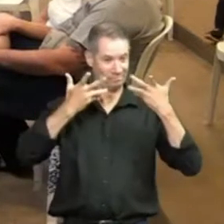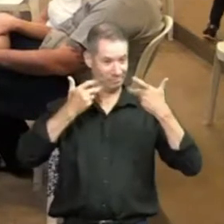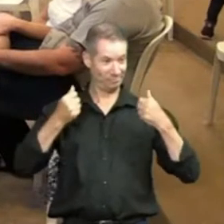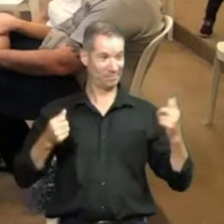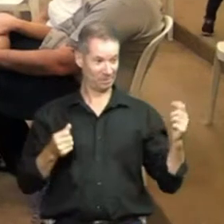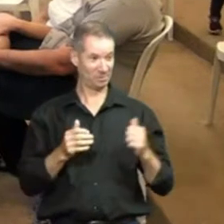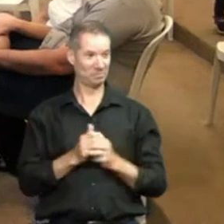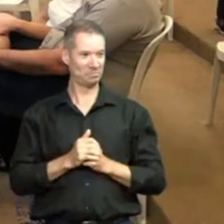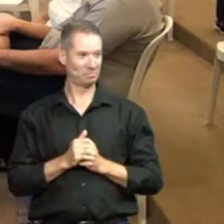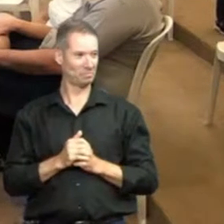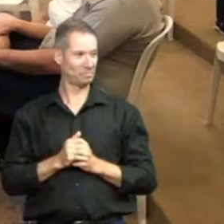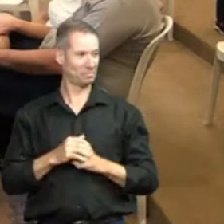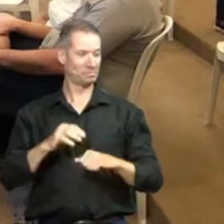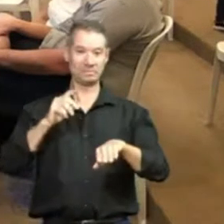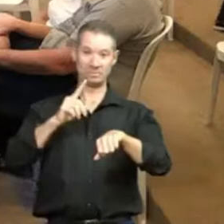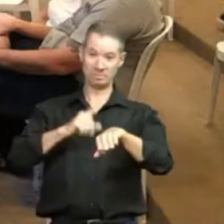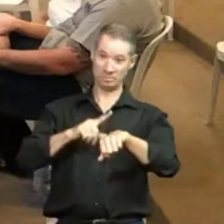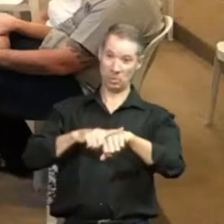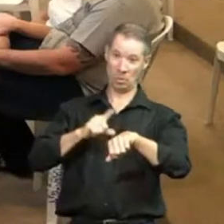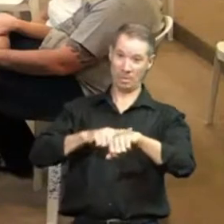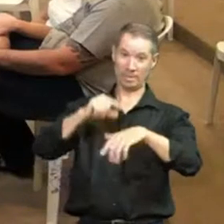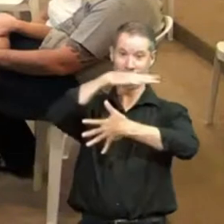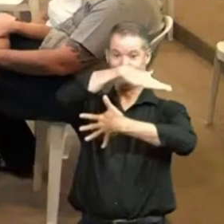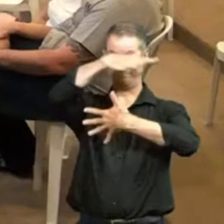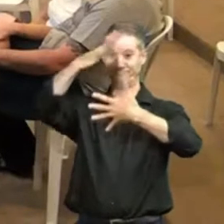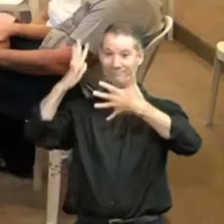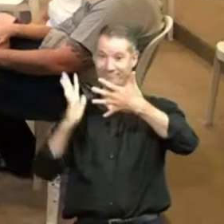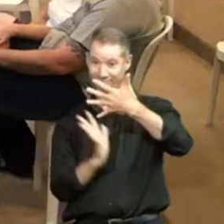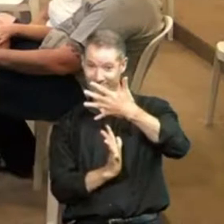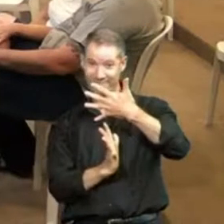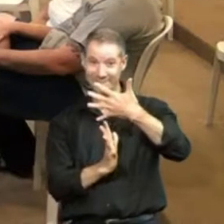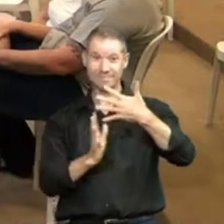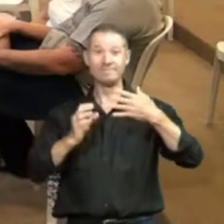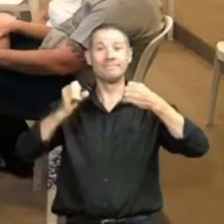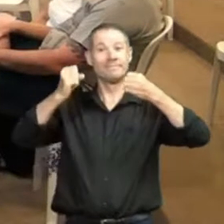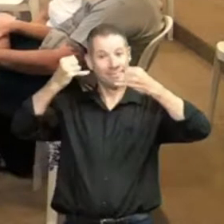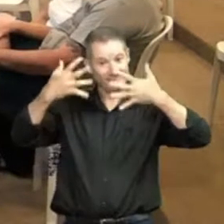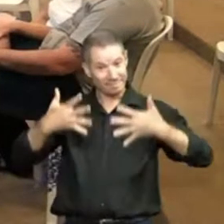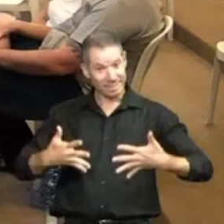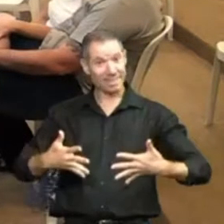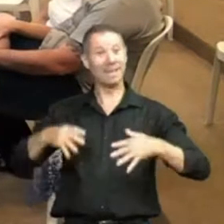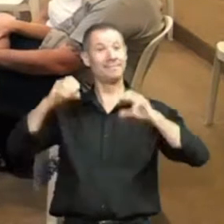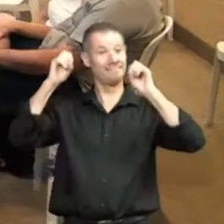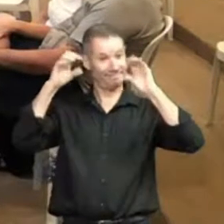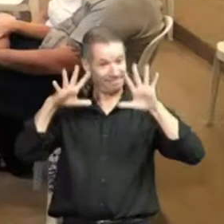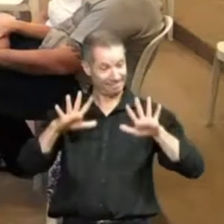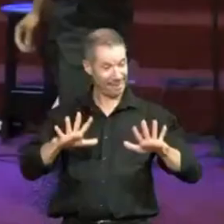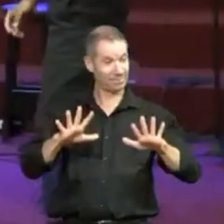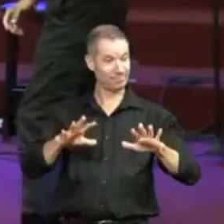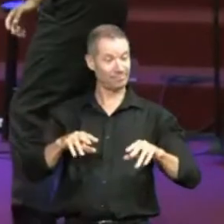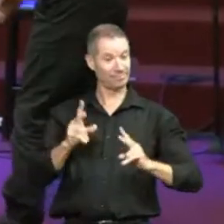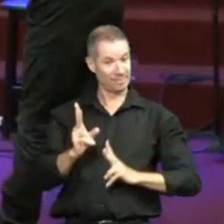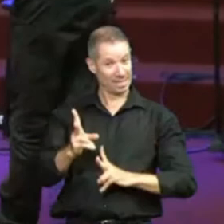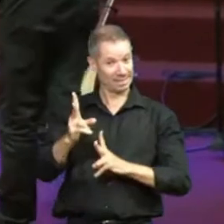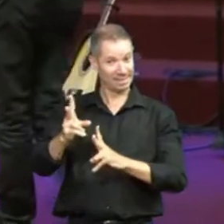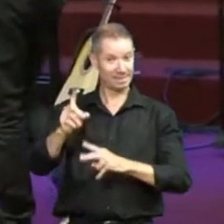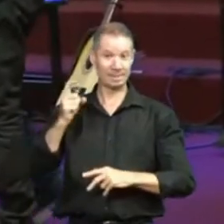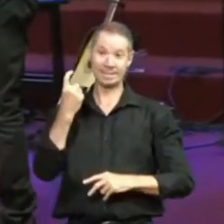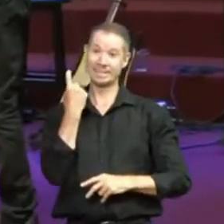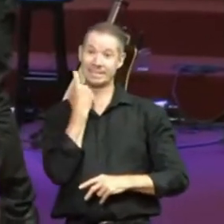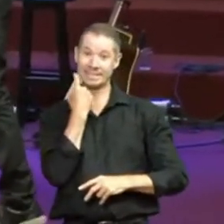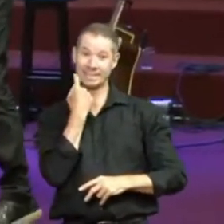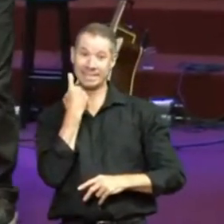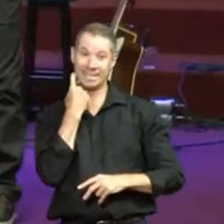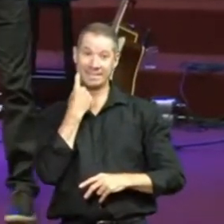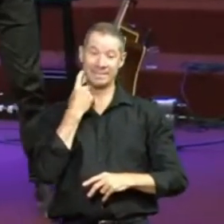que é o Momento Libras. Ela vai explicar para vocês e vai ser uma grande bênção. Então, toda sexta-feira a Gi vai ter aqui